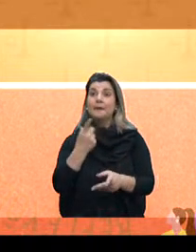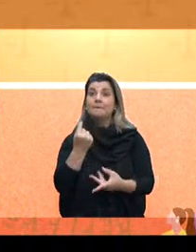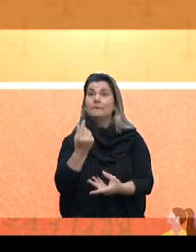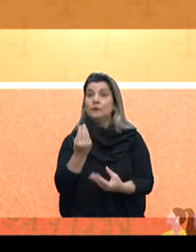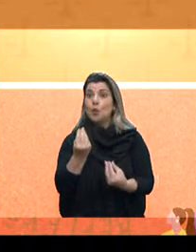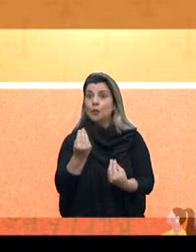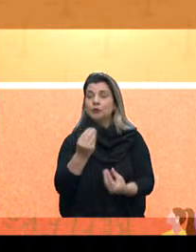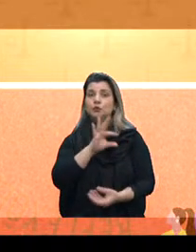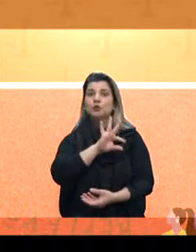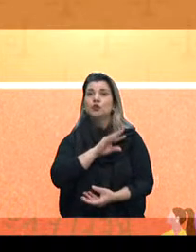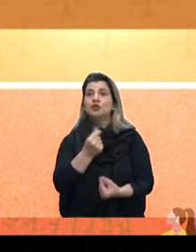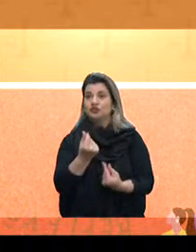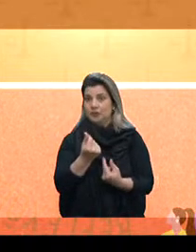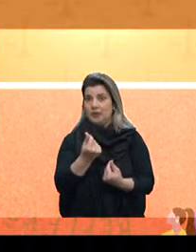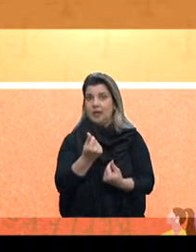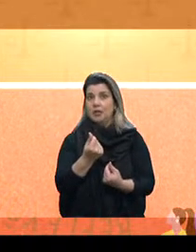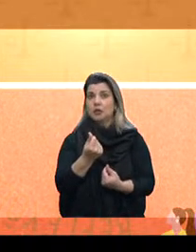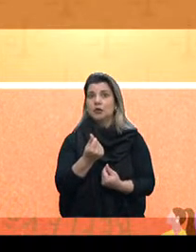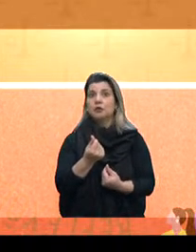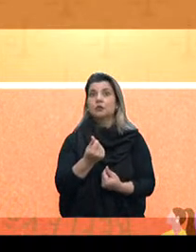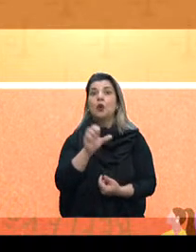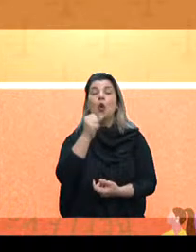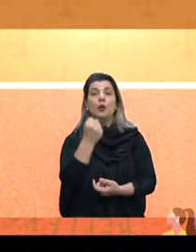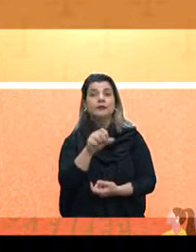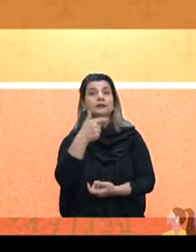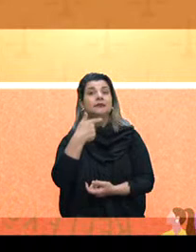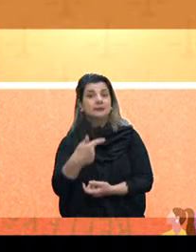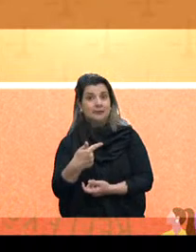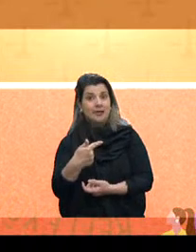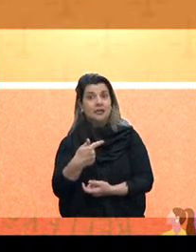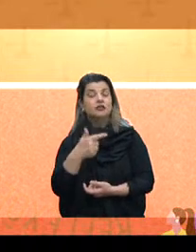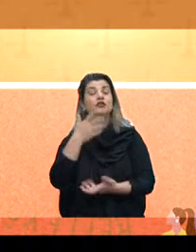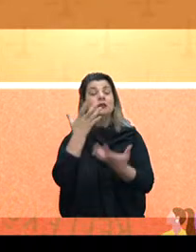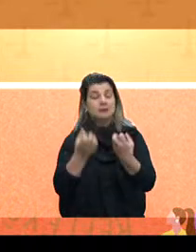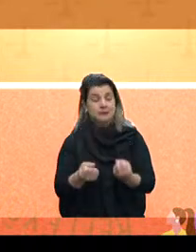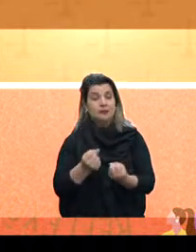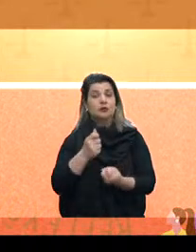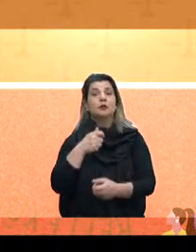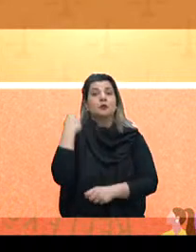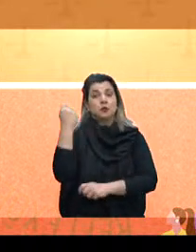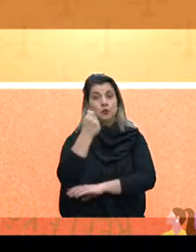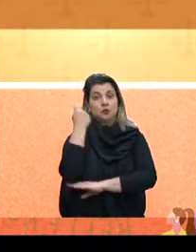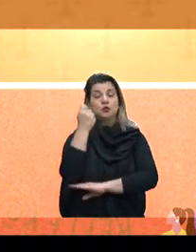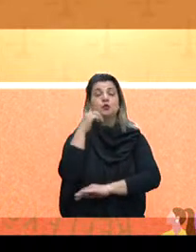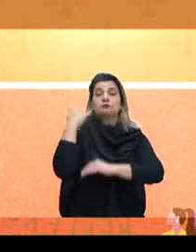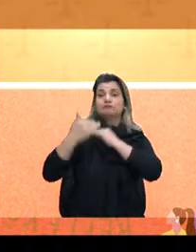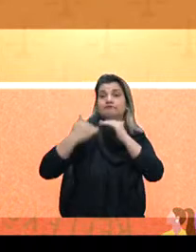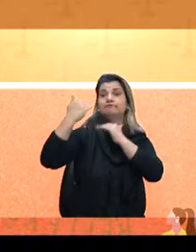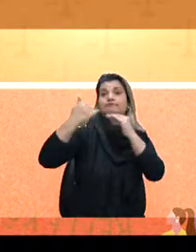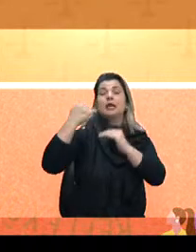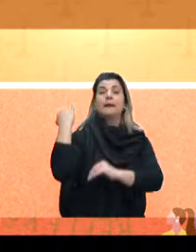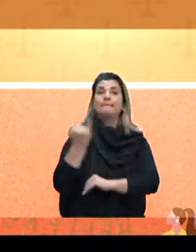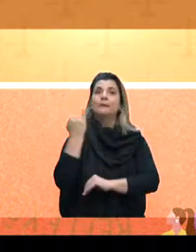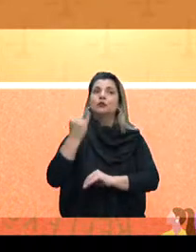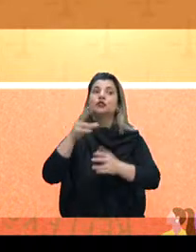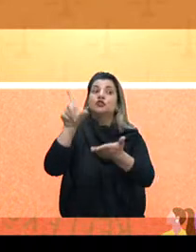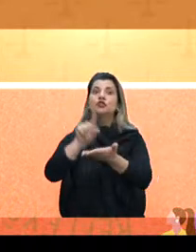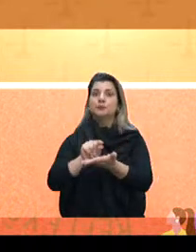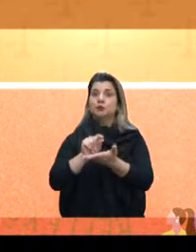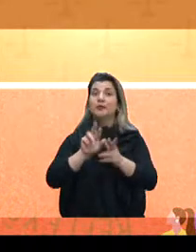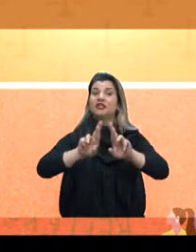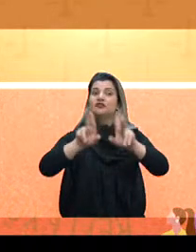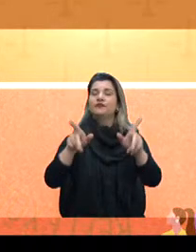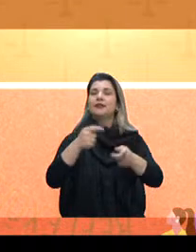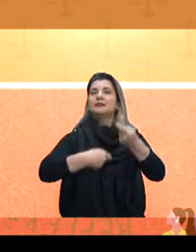dinheiro no Estado. 87% concordam que, para o Rio Grande do Sul, para agredir, é fundamental reduzir a diferença econômica.